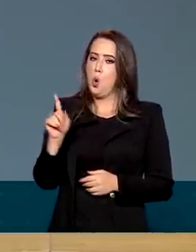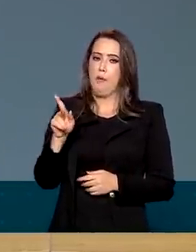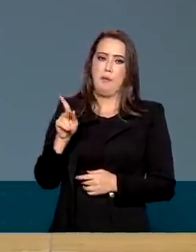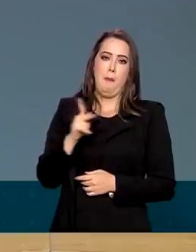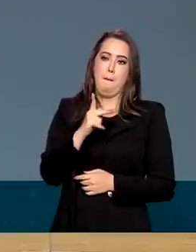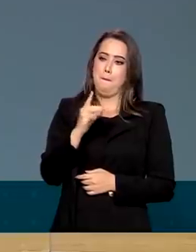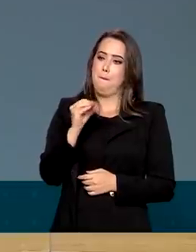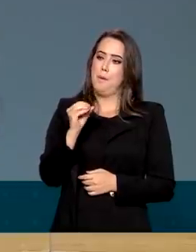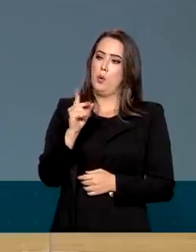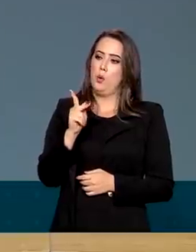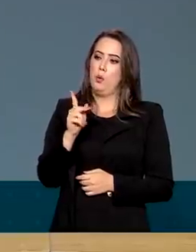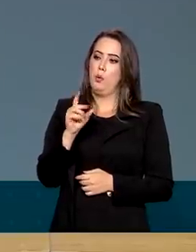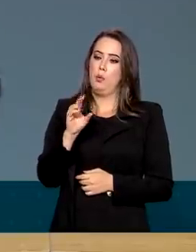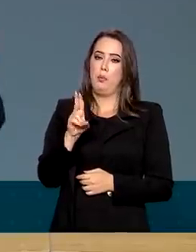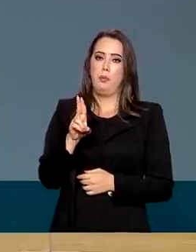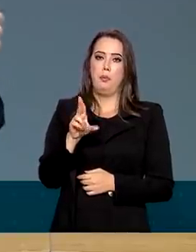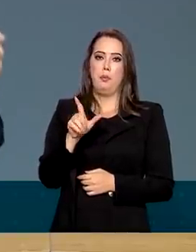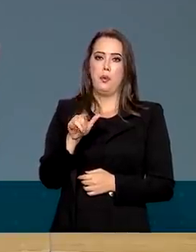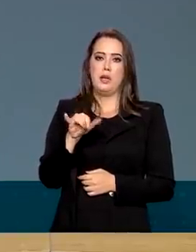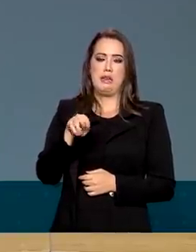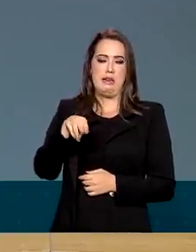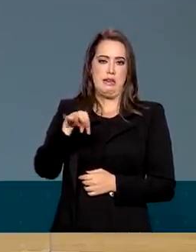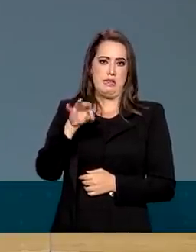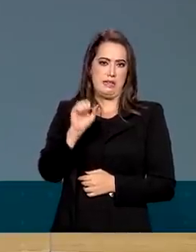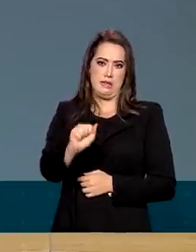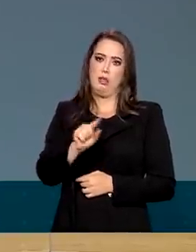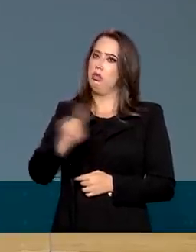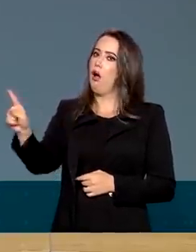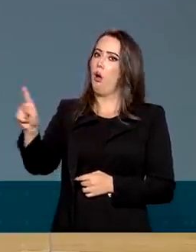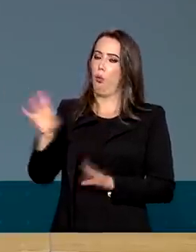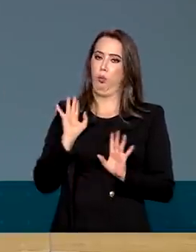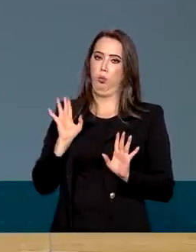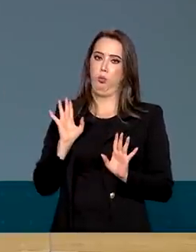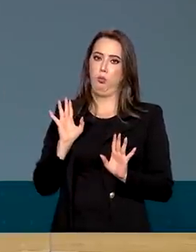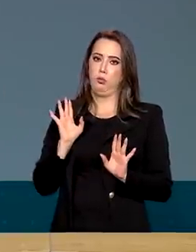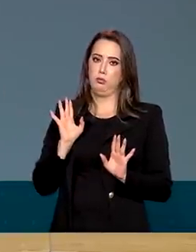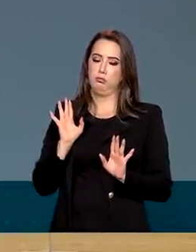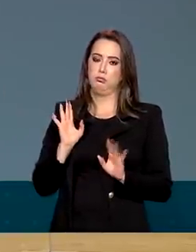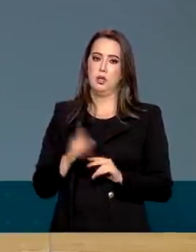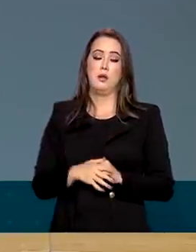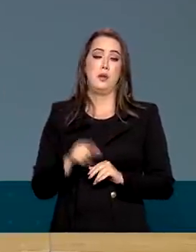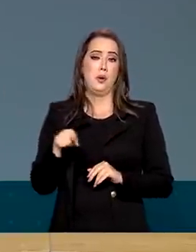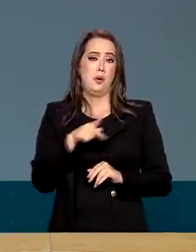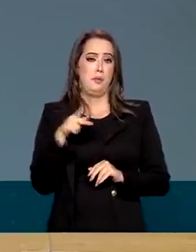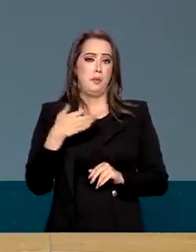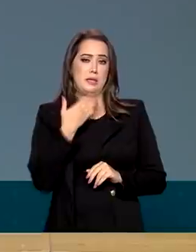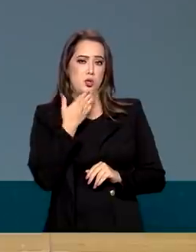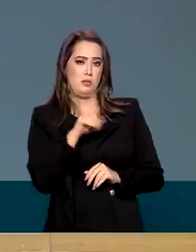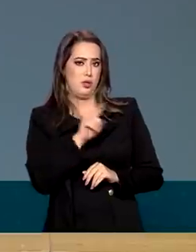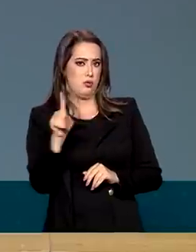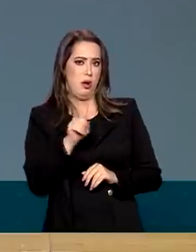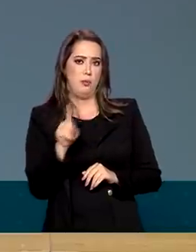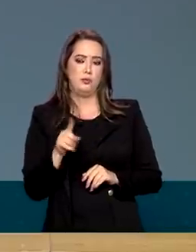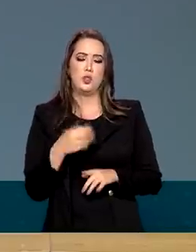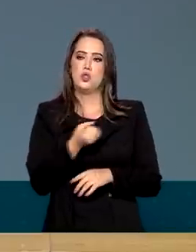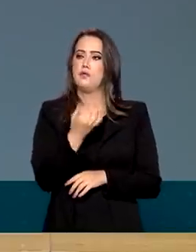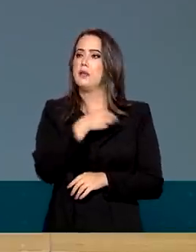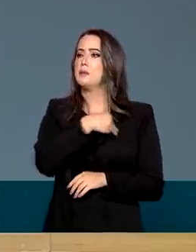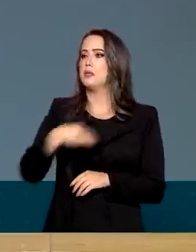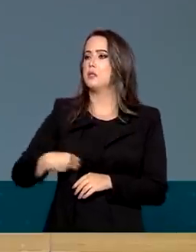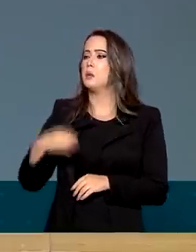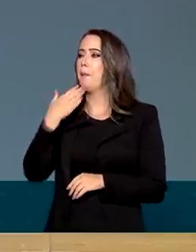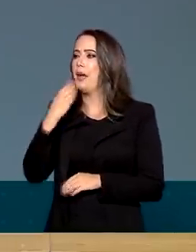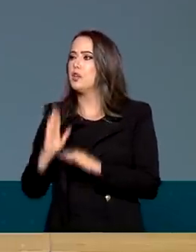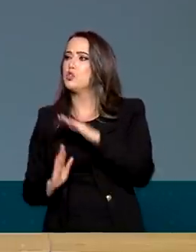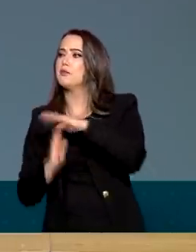populista, ele tinha pedido 600, 700 lá atrás. Ele não pede isso. É o contrário. Tem a opção de ministro que pede para furar a teta,